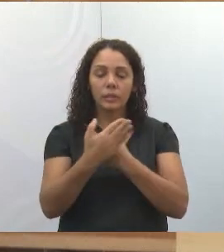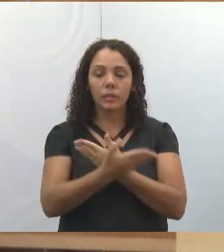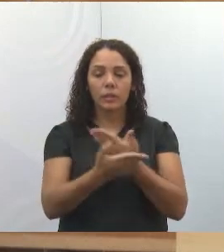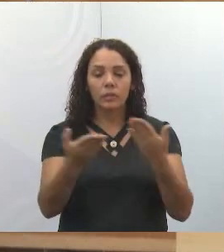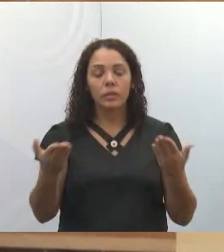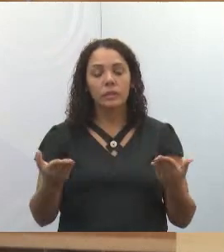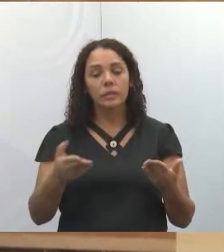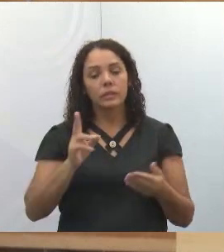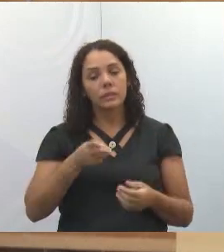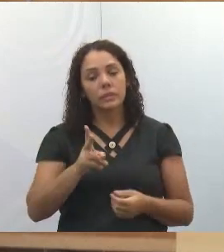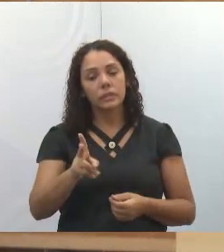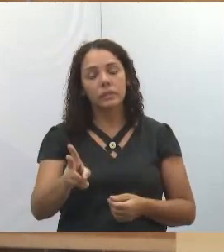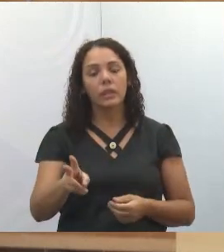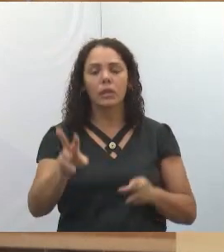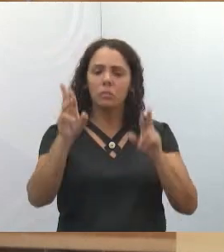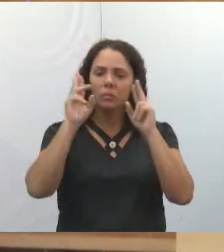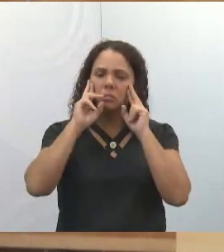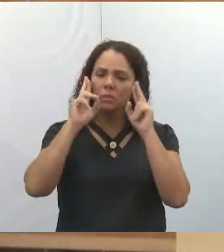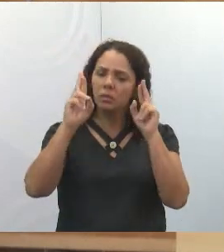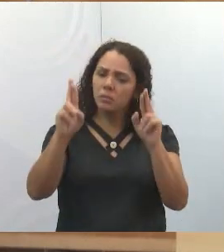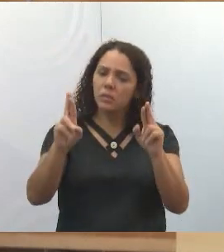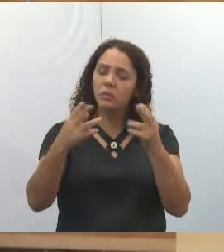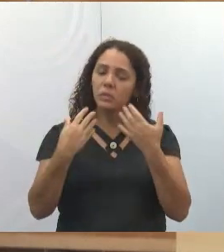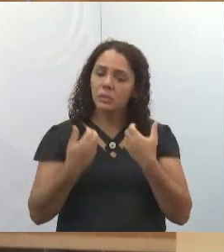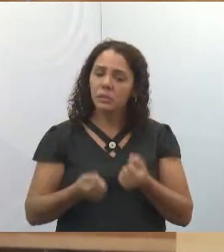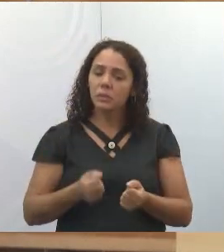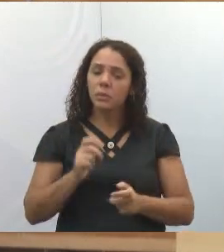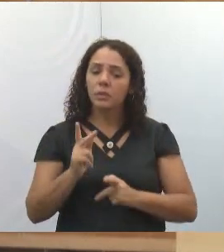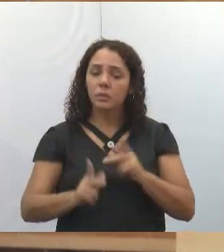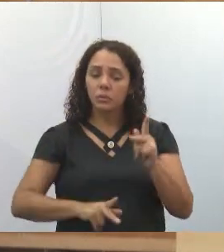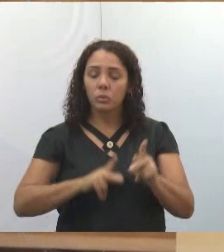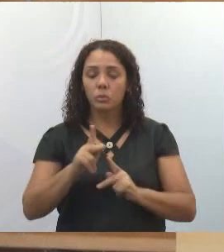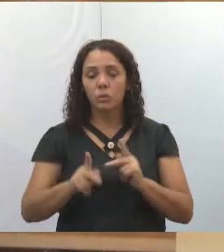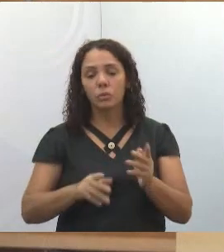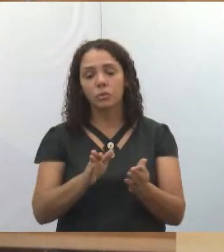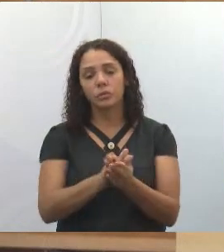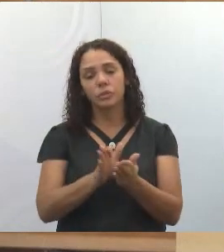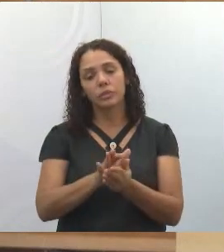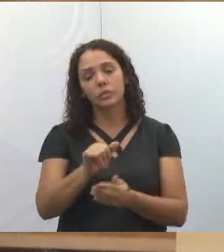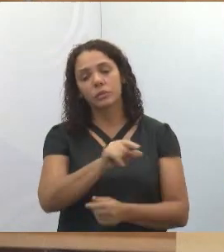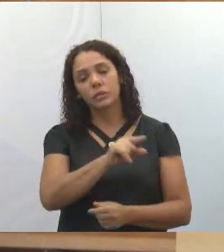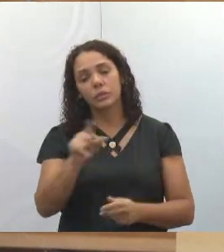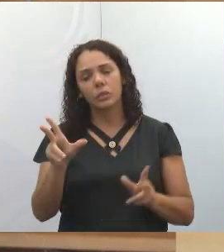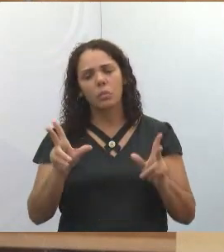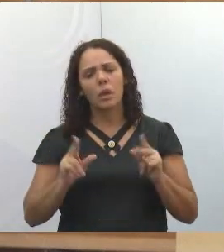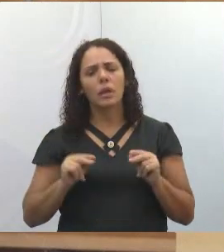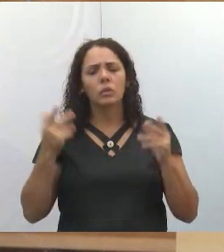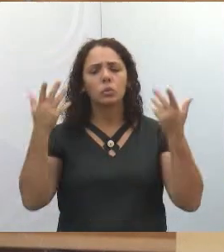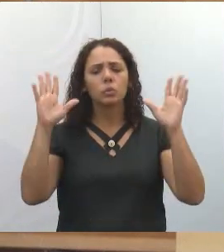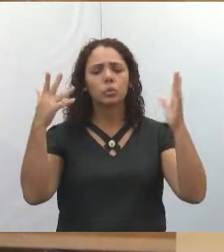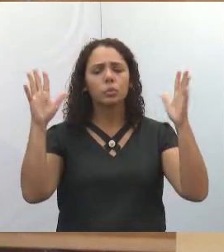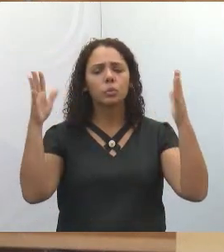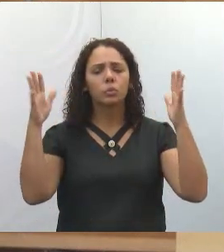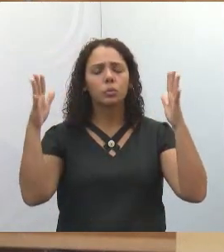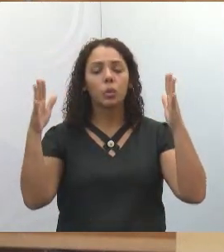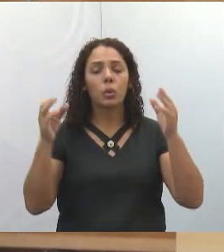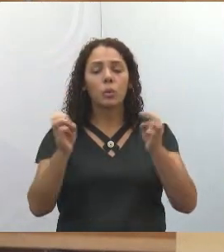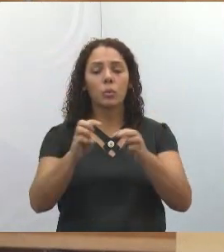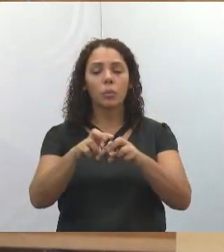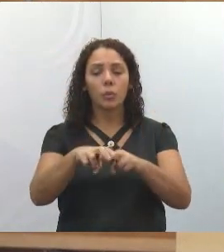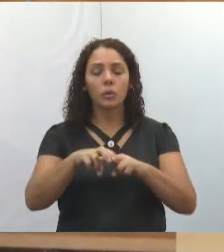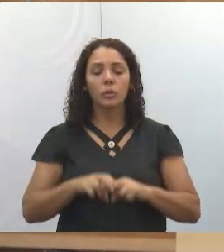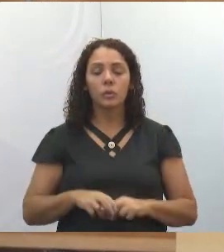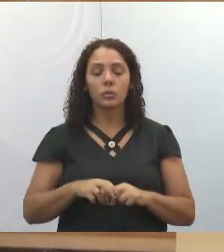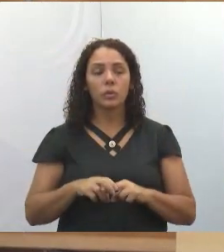vocês sejam sempre muito respeitados por toda a população de Jacareí. E vocês merecem todo o aplauso do mundo. Então, fiz uma moção